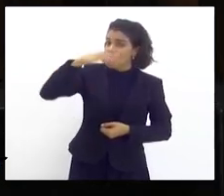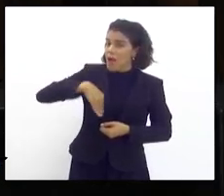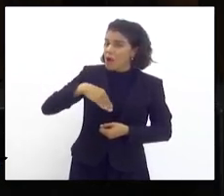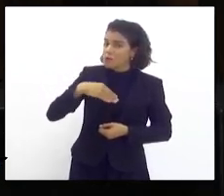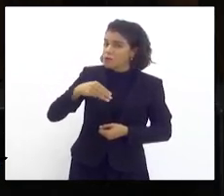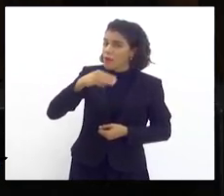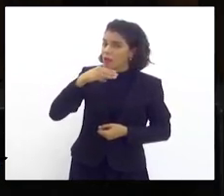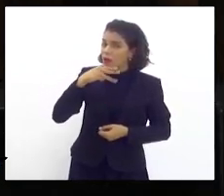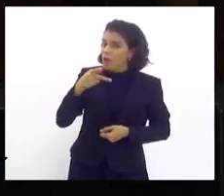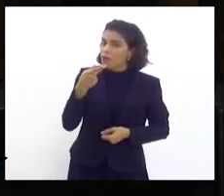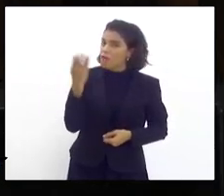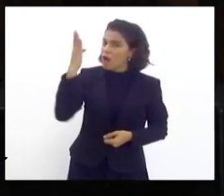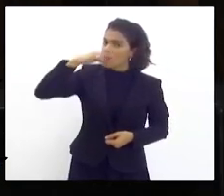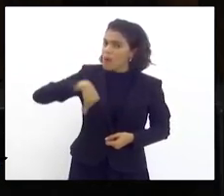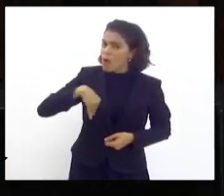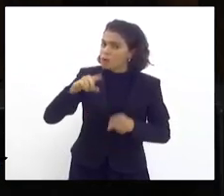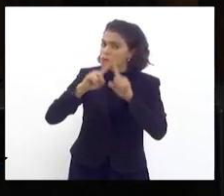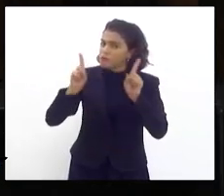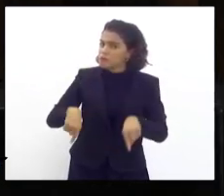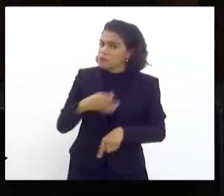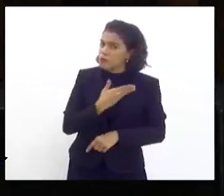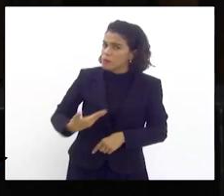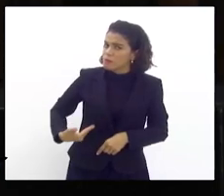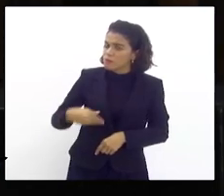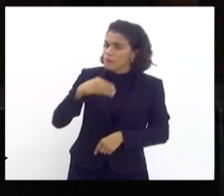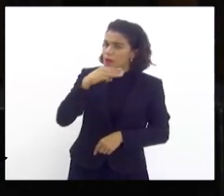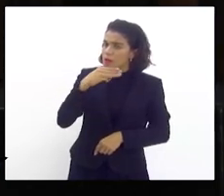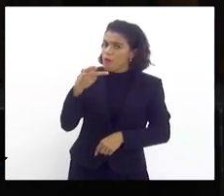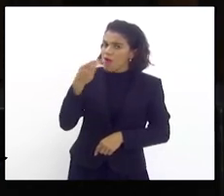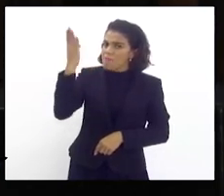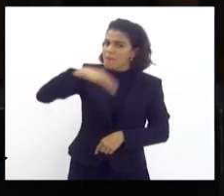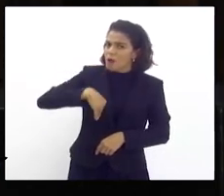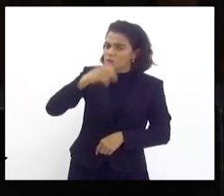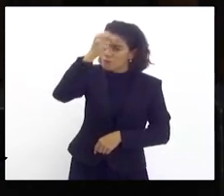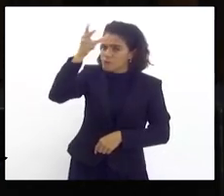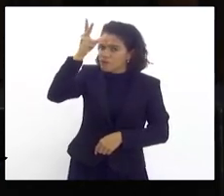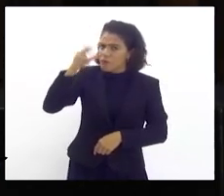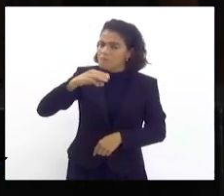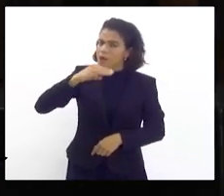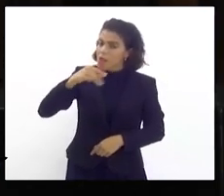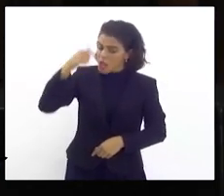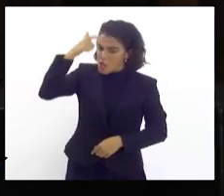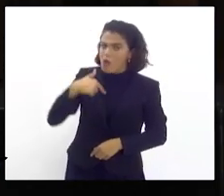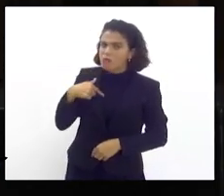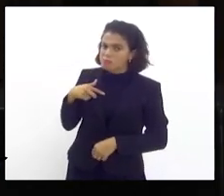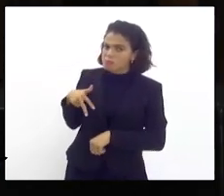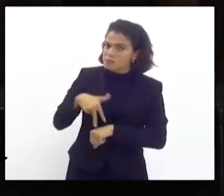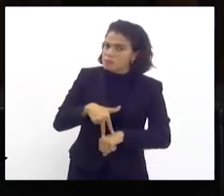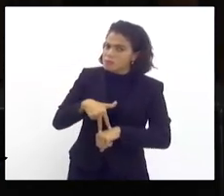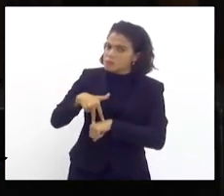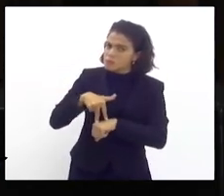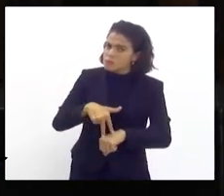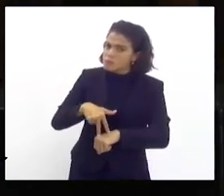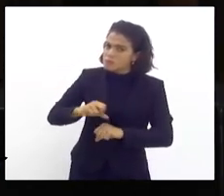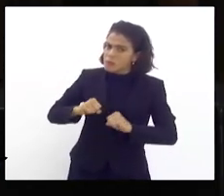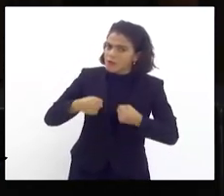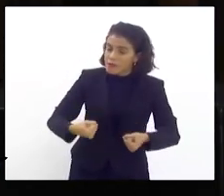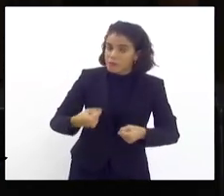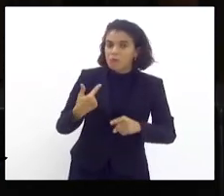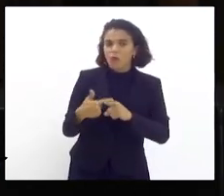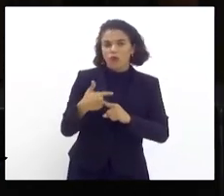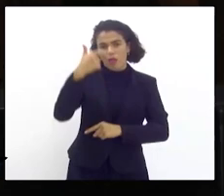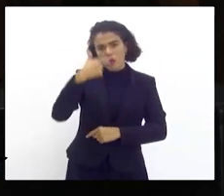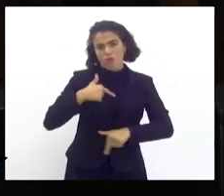Mangaratiba, não fale mal do servidor de Mangaratiba, não fale mal do prefeito de Mangaratiba que eu vou estar sempre aqui na defesa porque eu